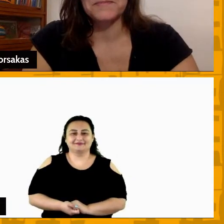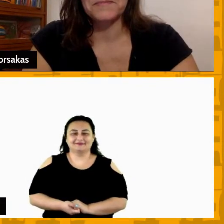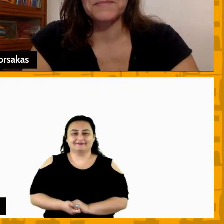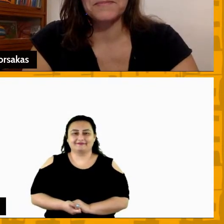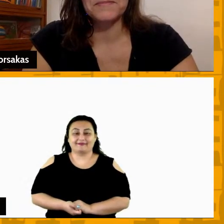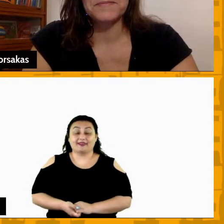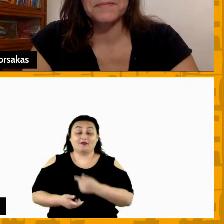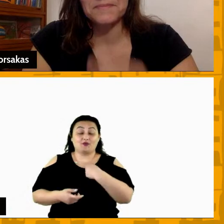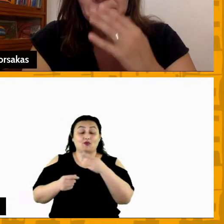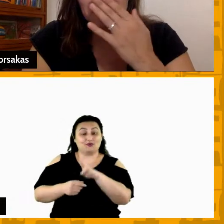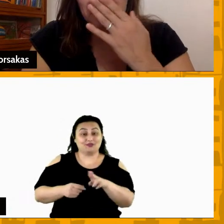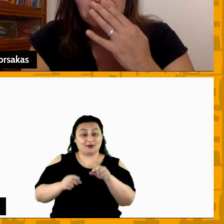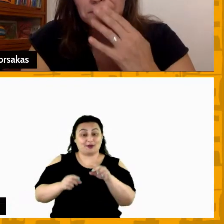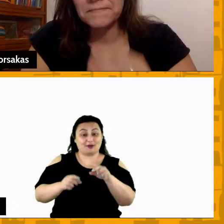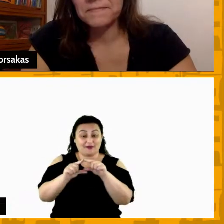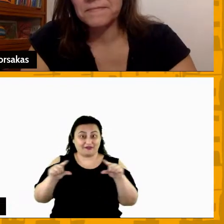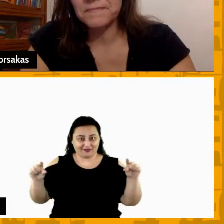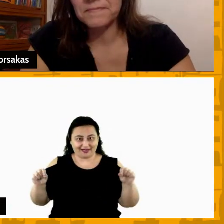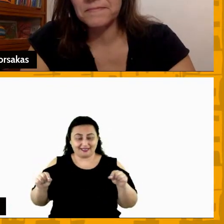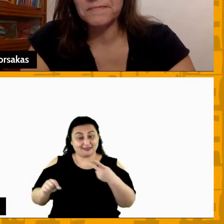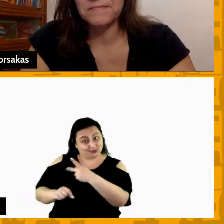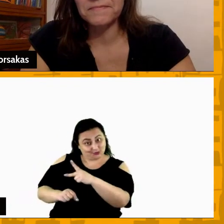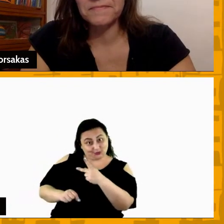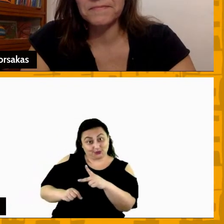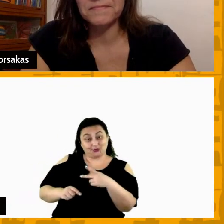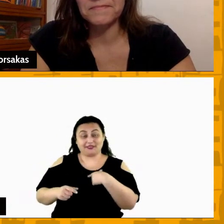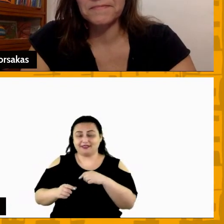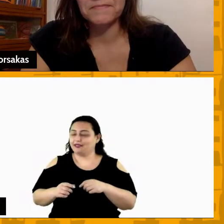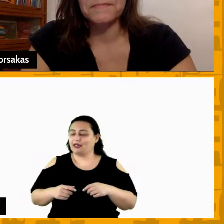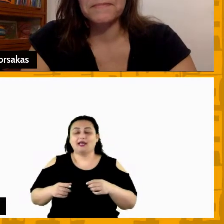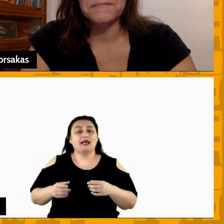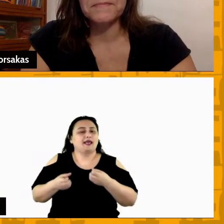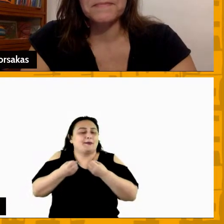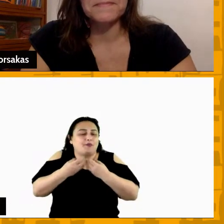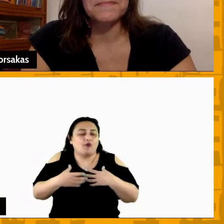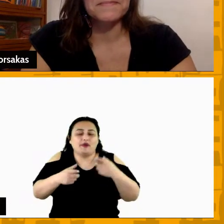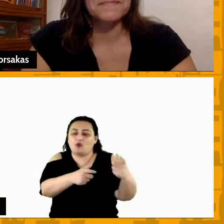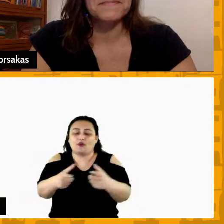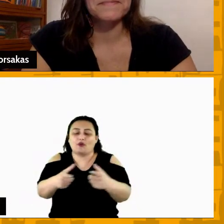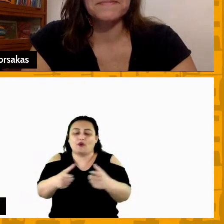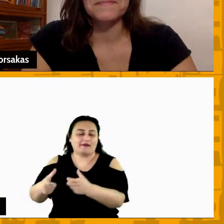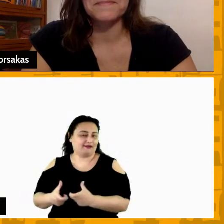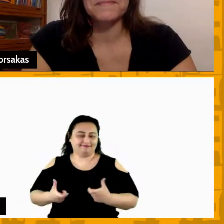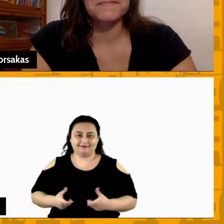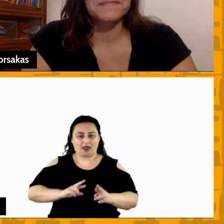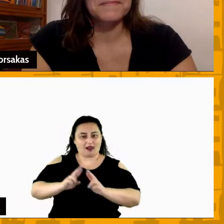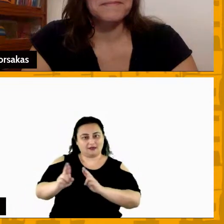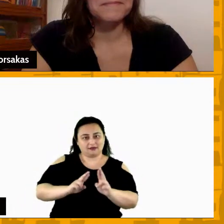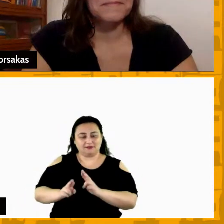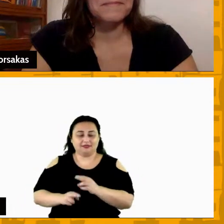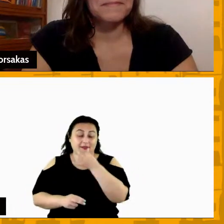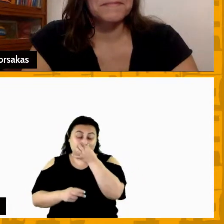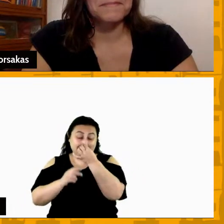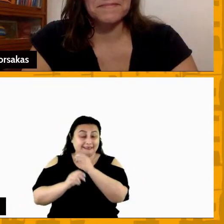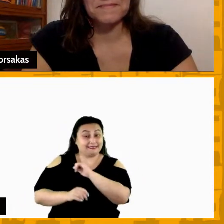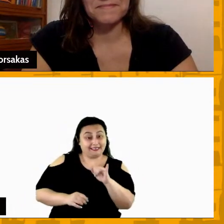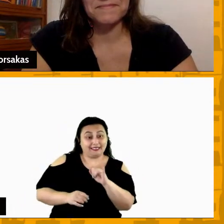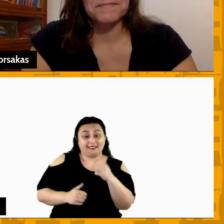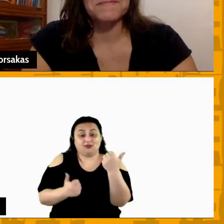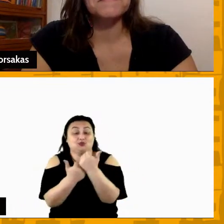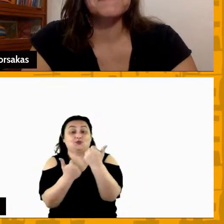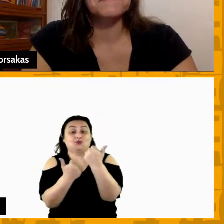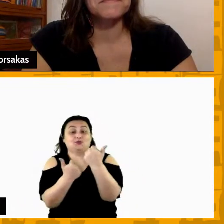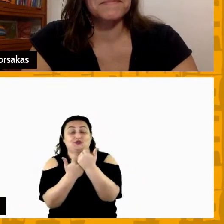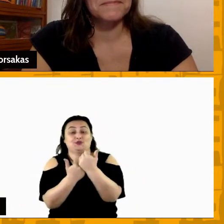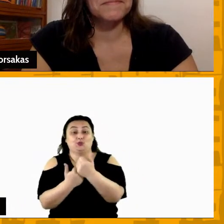usar uma frase sua aí, que eu acho que cabe para qualquer momento e qualquer relação, você sempre fala assim, se colocar no lugar do